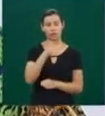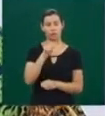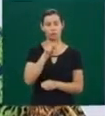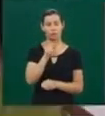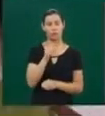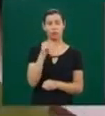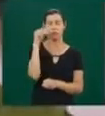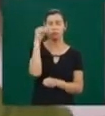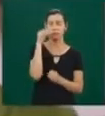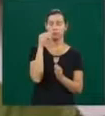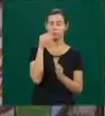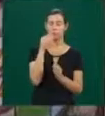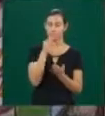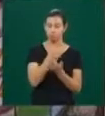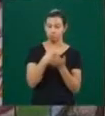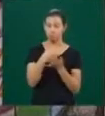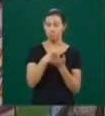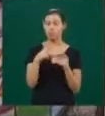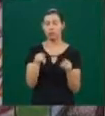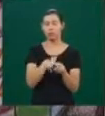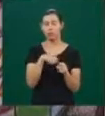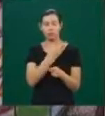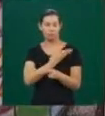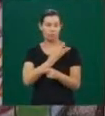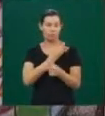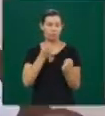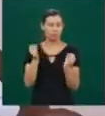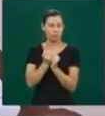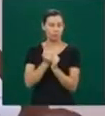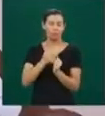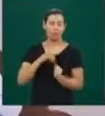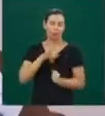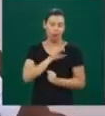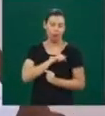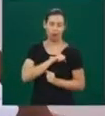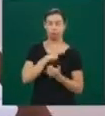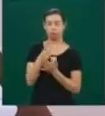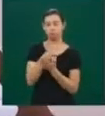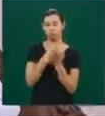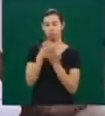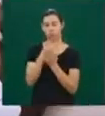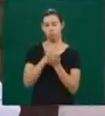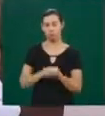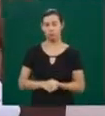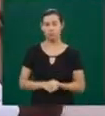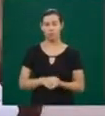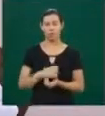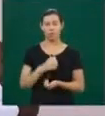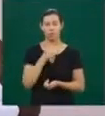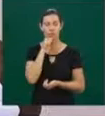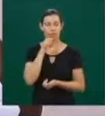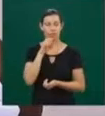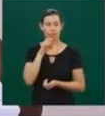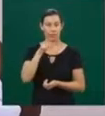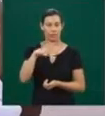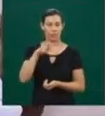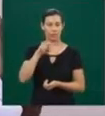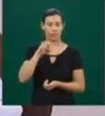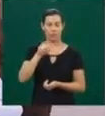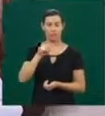pintura. A Denise é autora desta obra. Eu pensei, o que eu vou fazer? Eu peguei um CD,